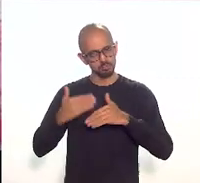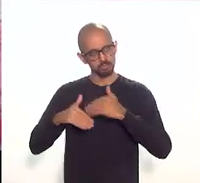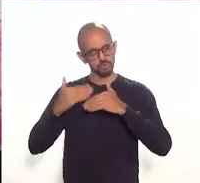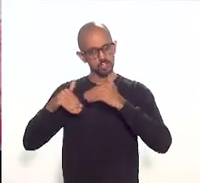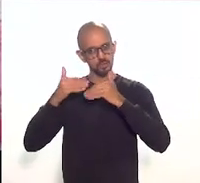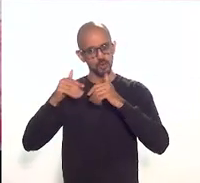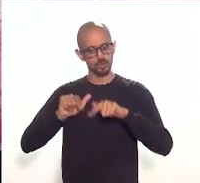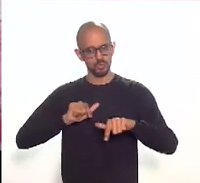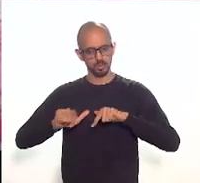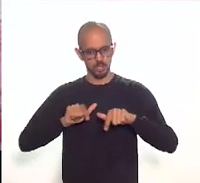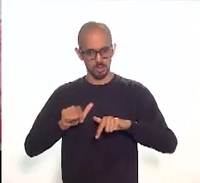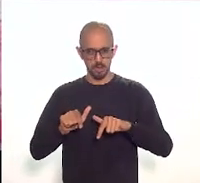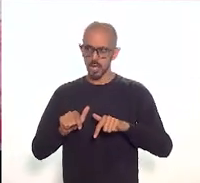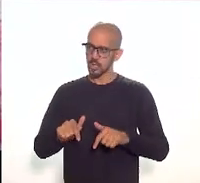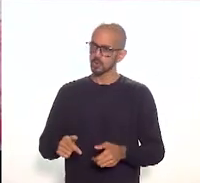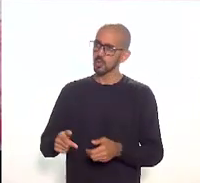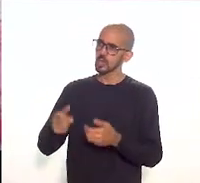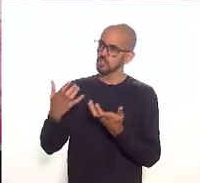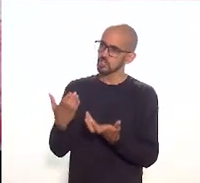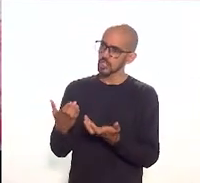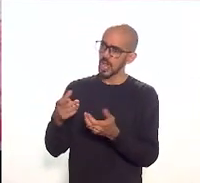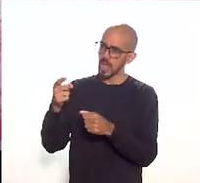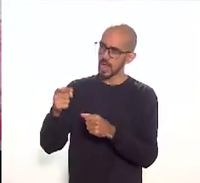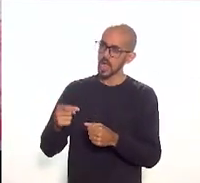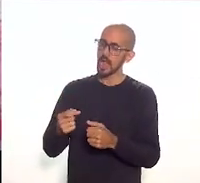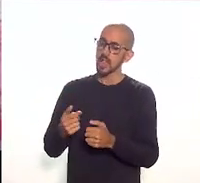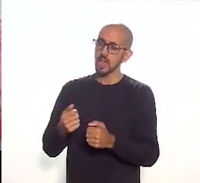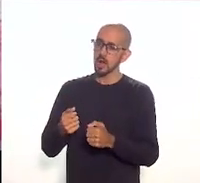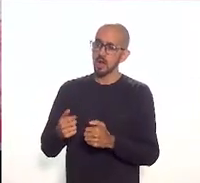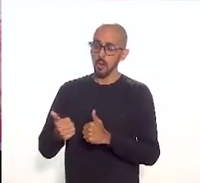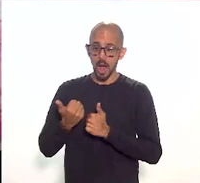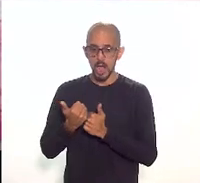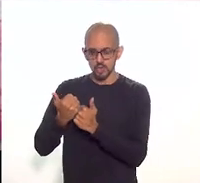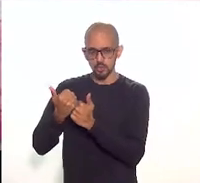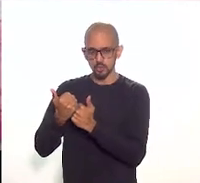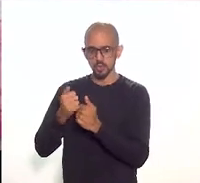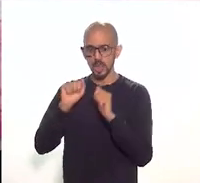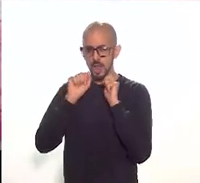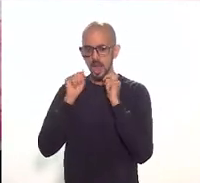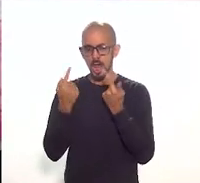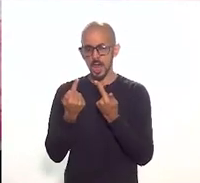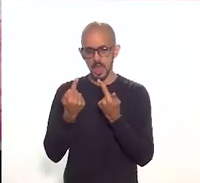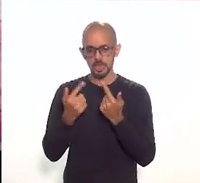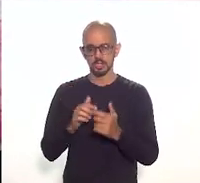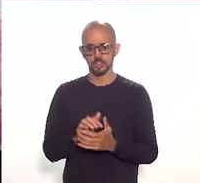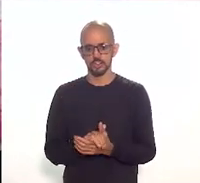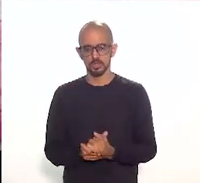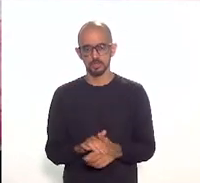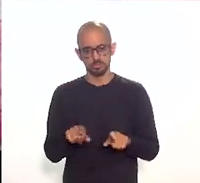Contamos com a compreensão e a parceria da LERJ cordialmente, Maíra de Souza Chávez, diretor do Museu da República.